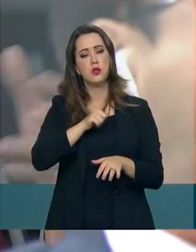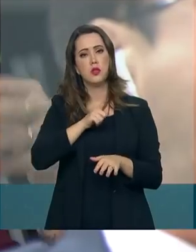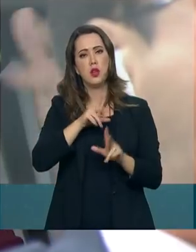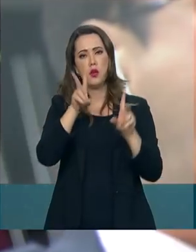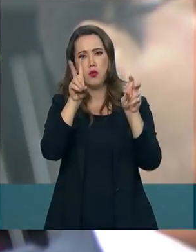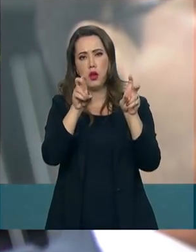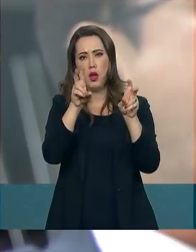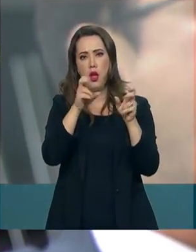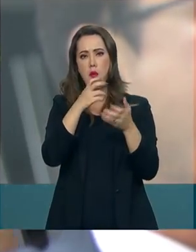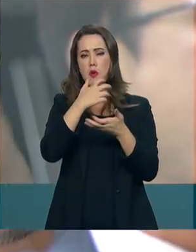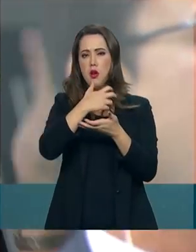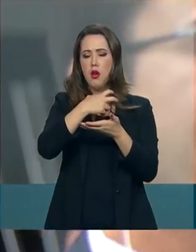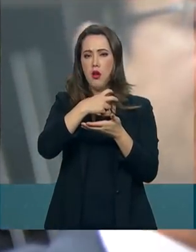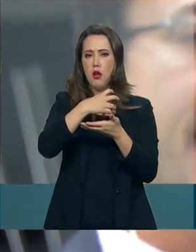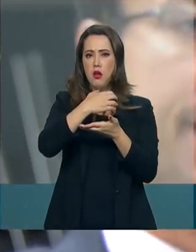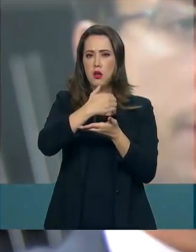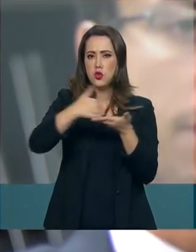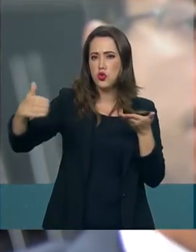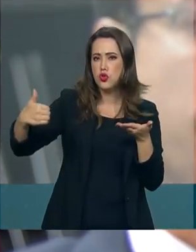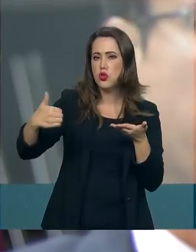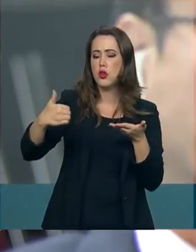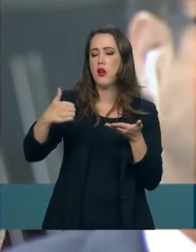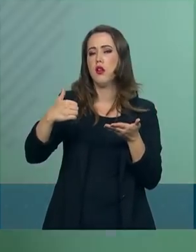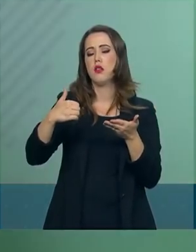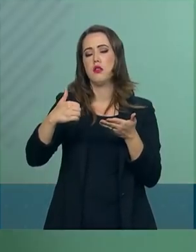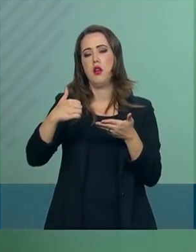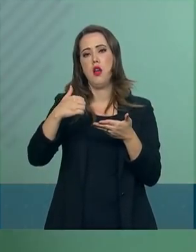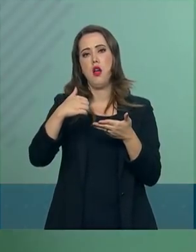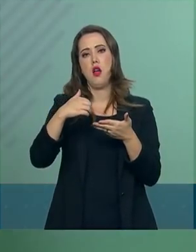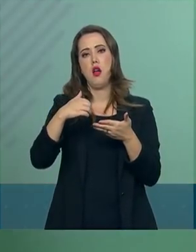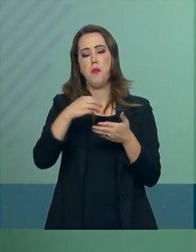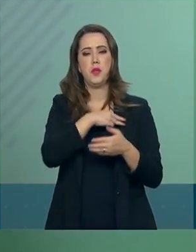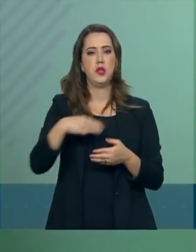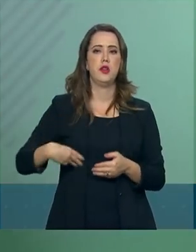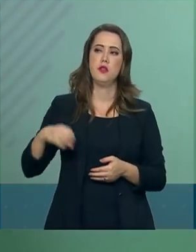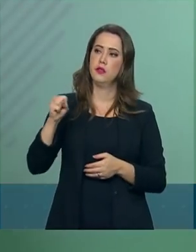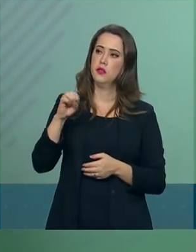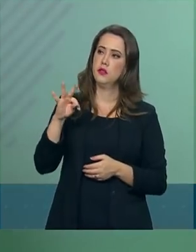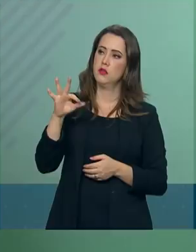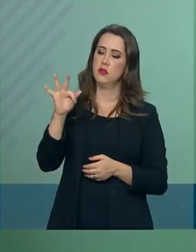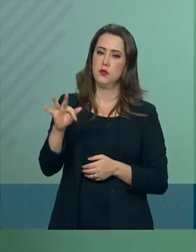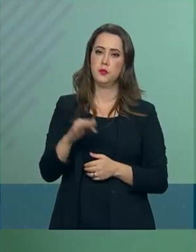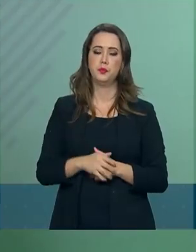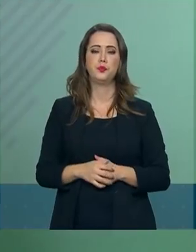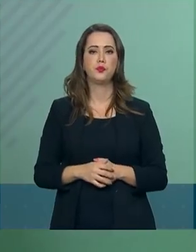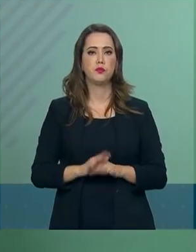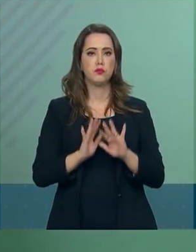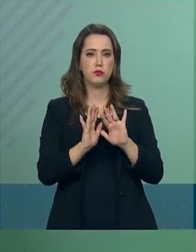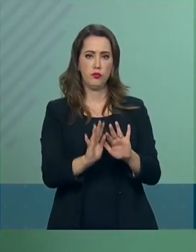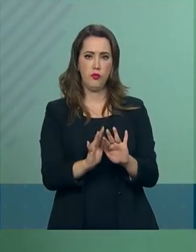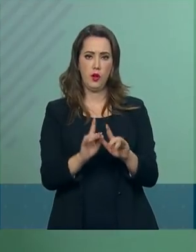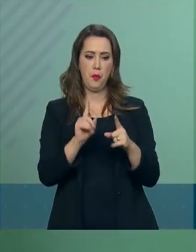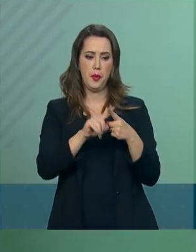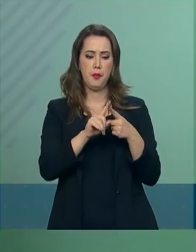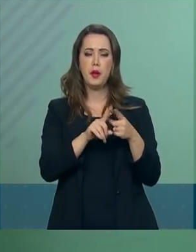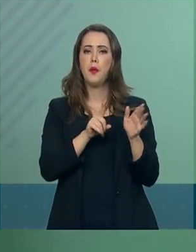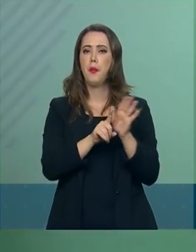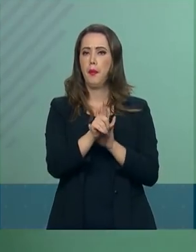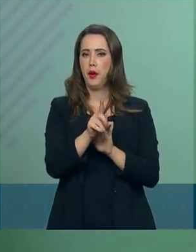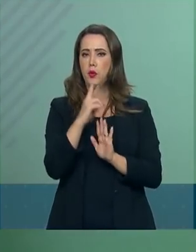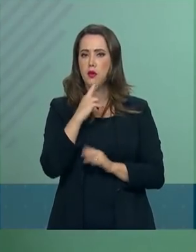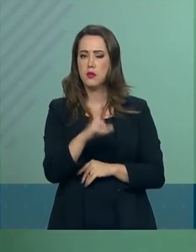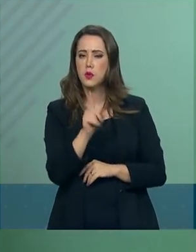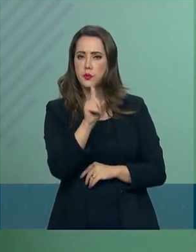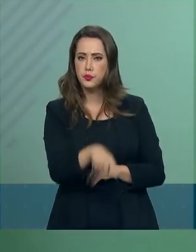essa pauta de impeachment, de apoio ao governo? Ah, com relação ao teu primeiro questionamento,